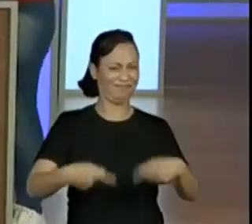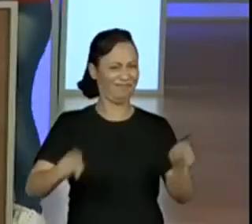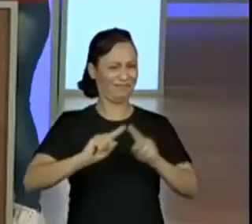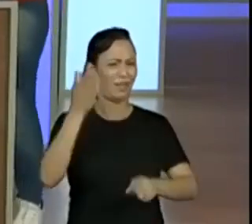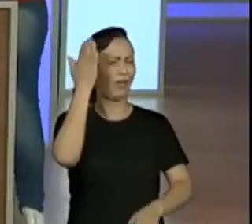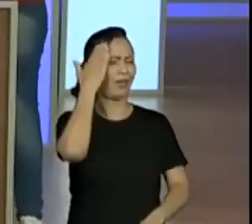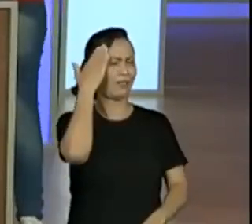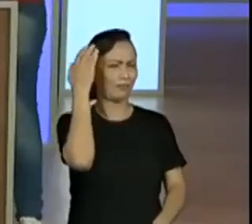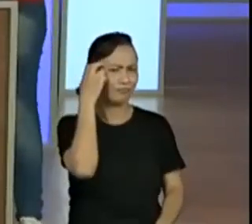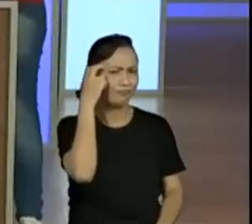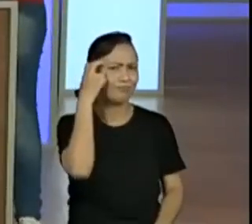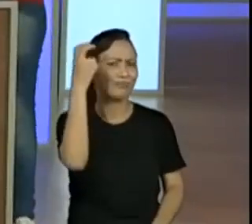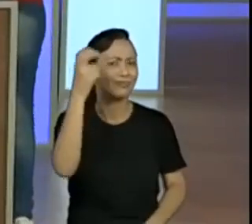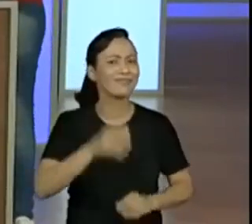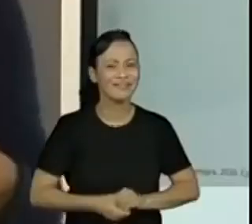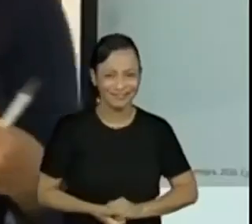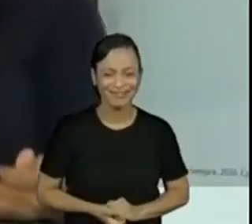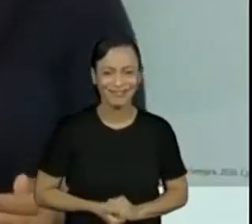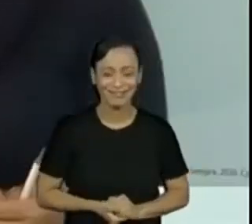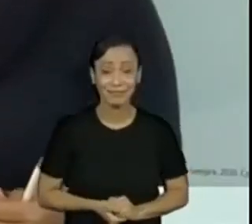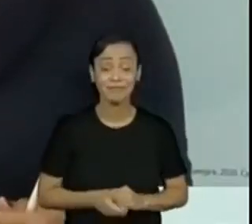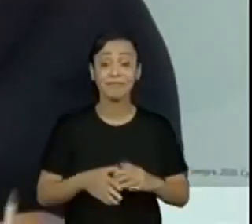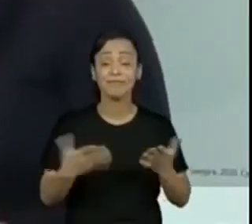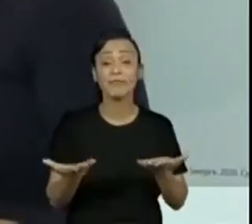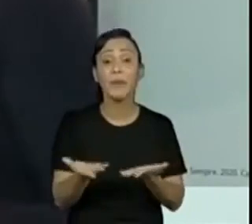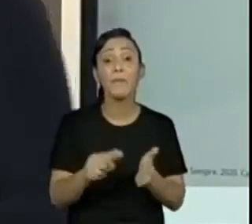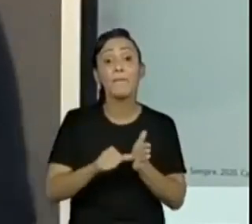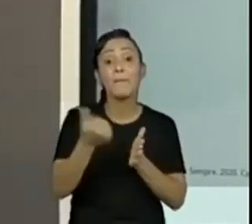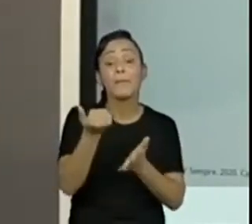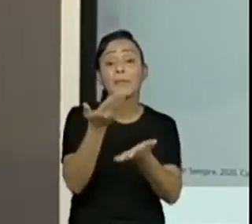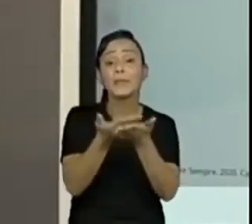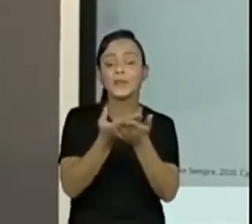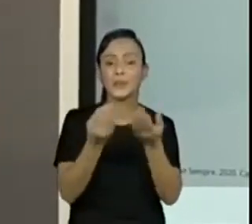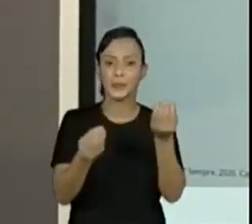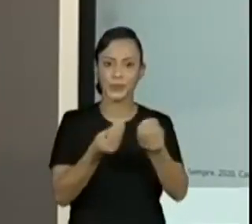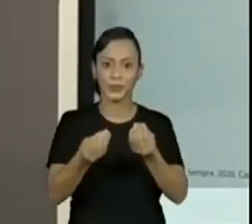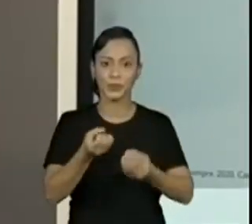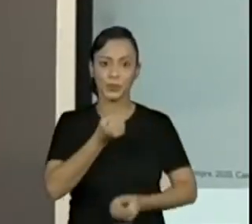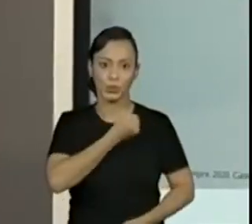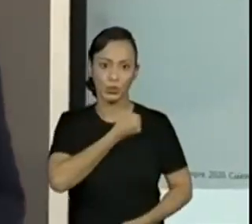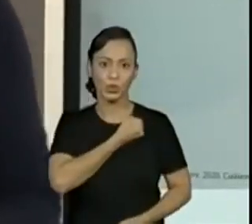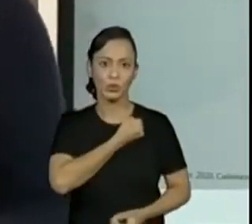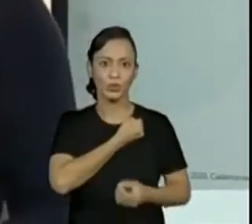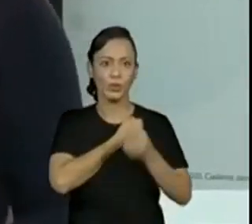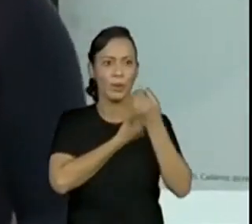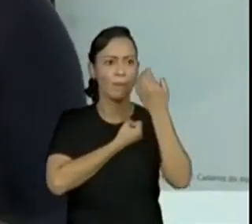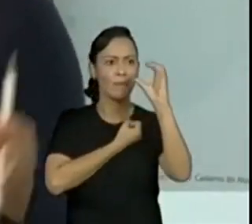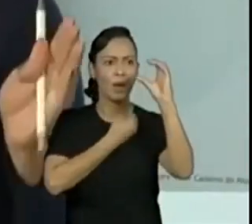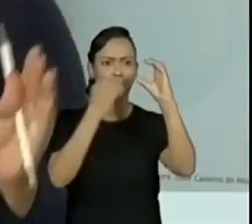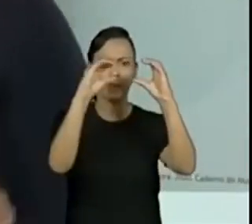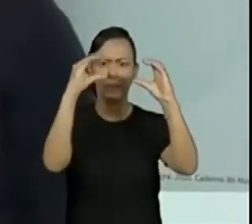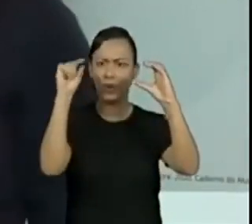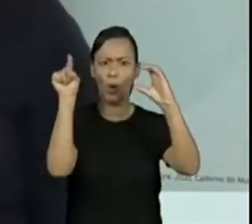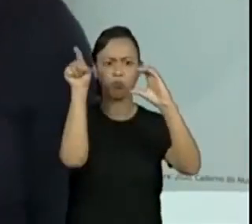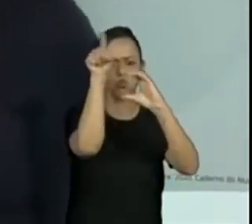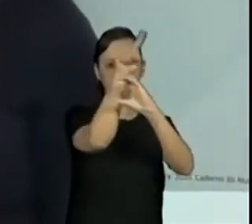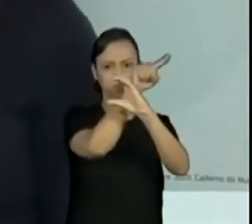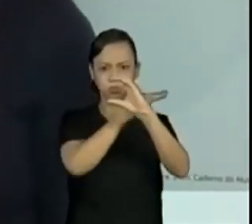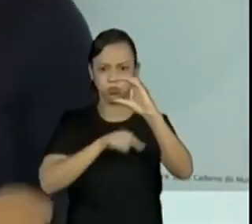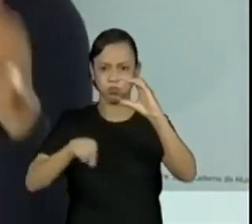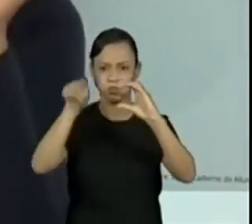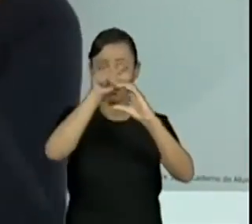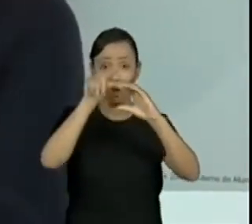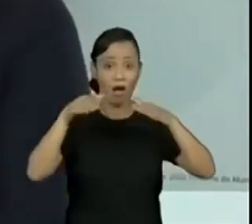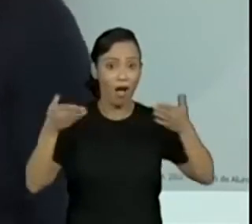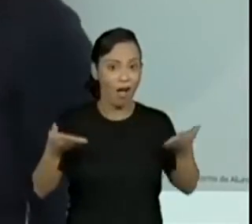aquela primeira vez ali, gente foi colocando os números, circulando os números. Agora, criançada, a gente vai ler a